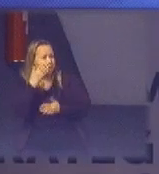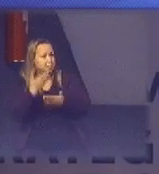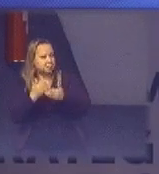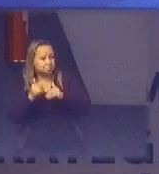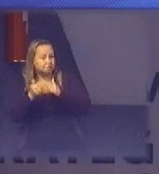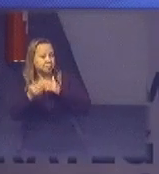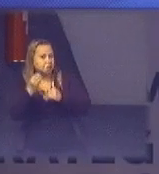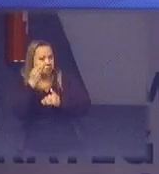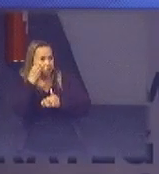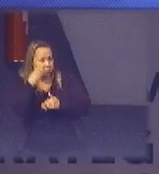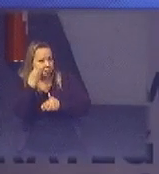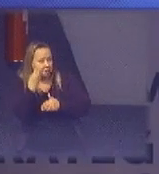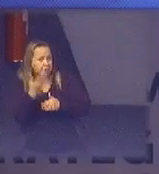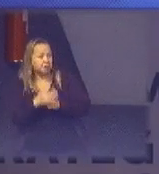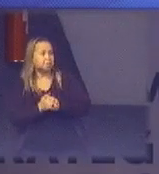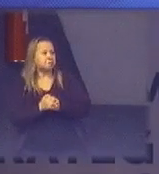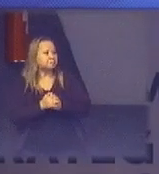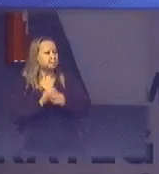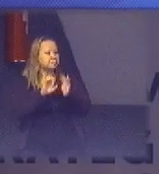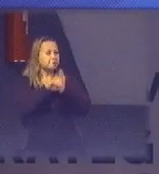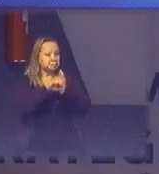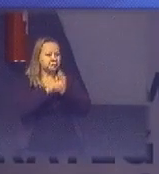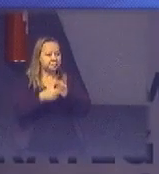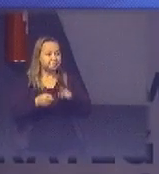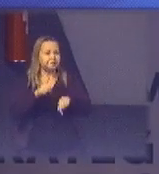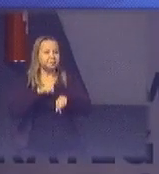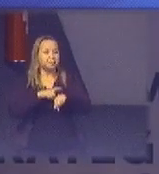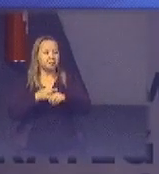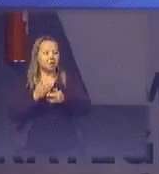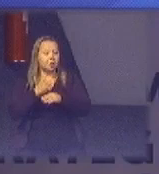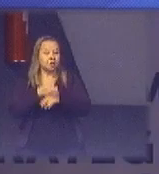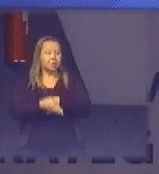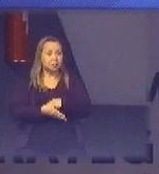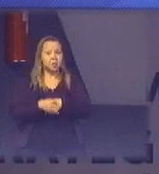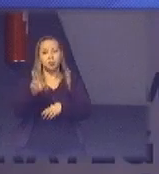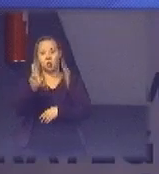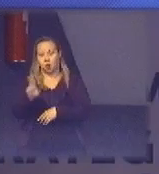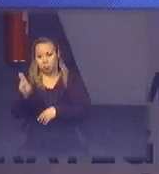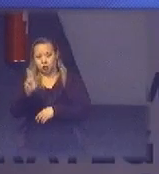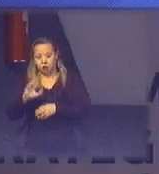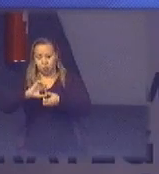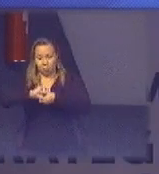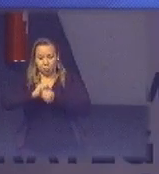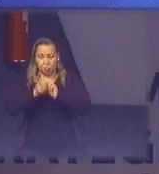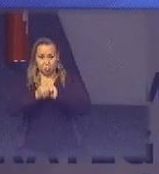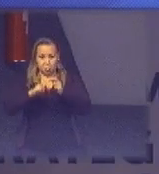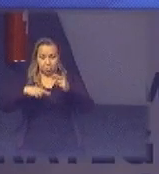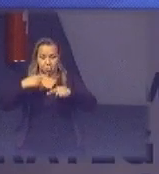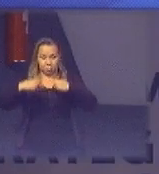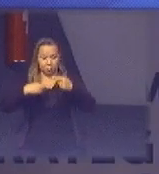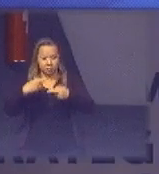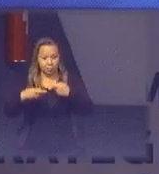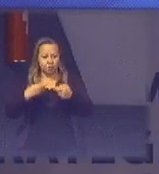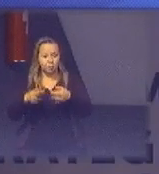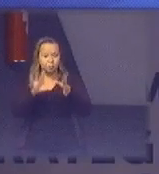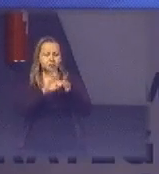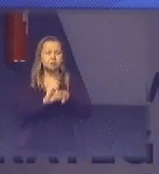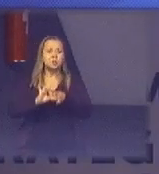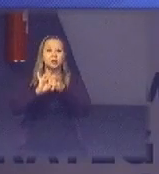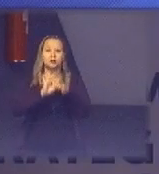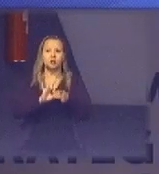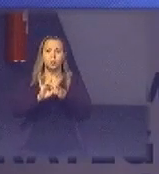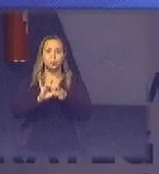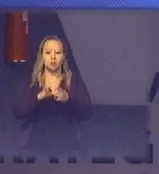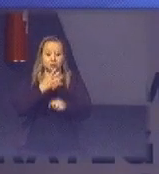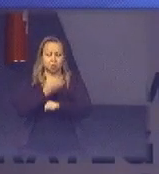prova de conceito no qual a gente entra com dados do consumidor e do reciclador eles conversam nesse aplicativo e a ideia